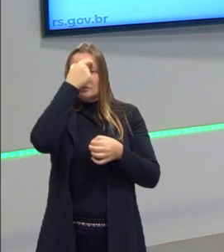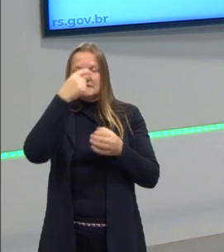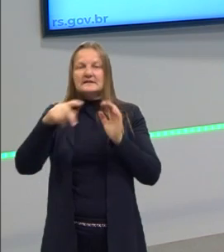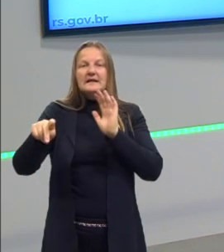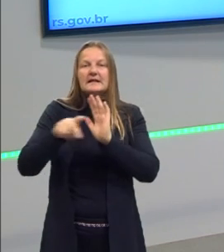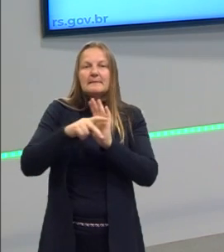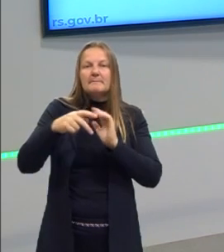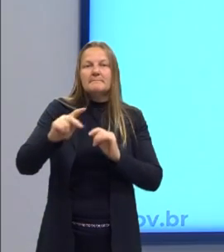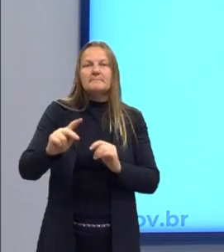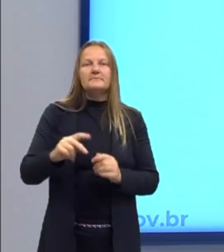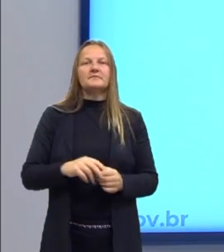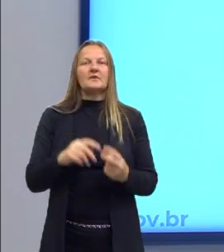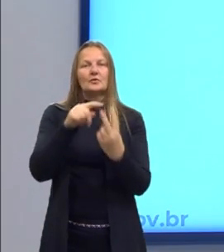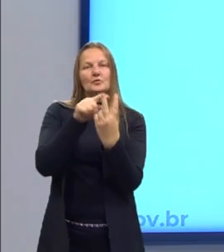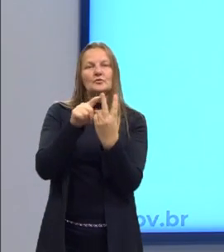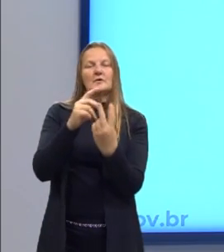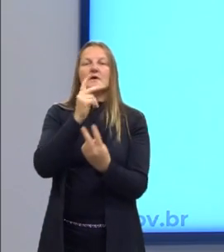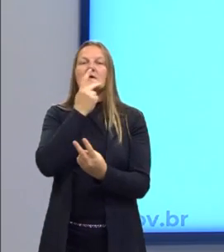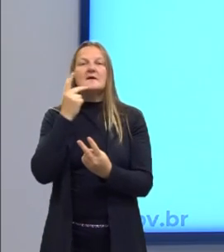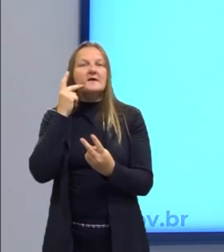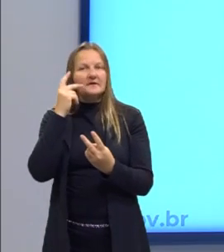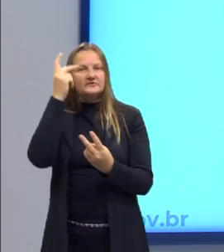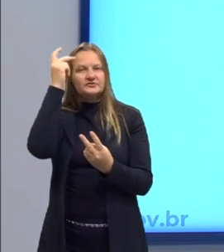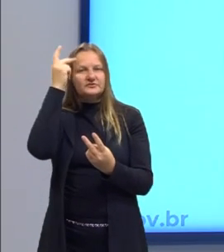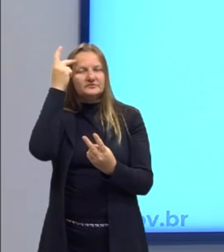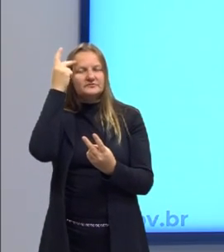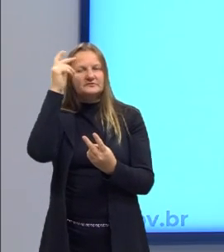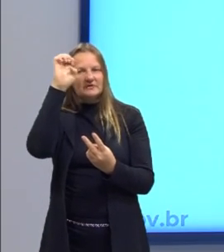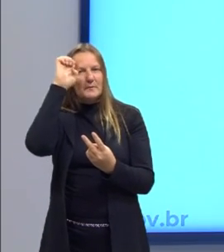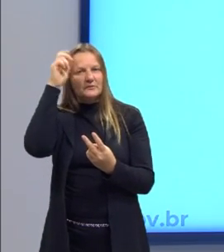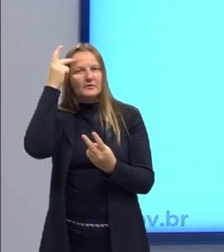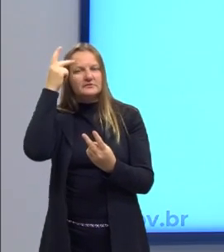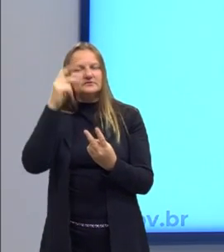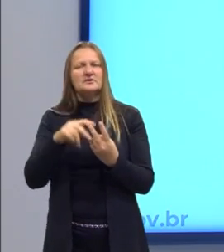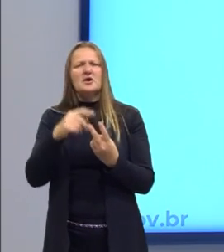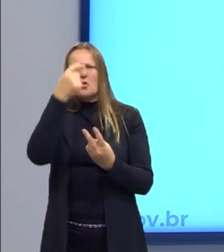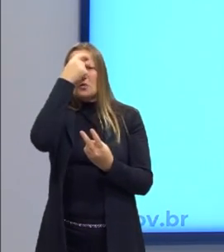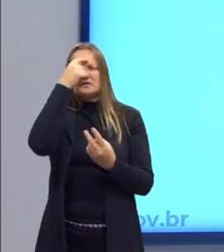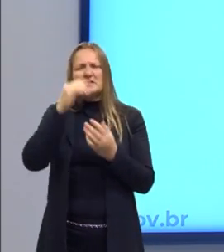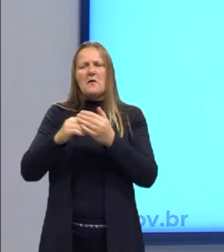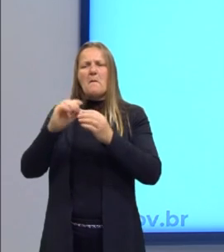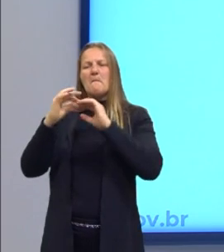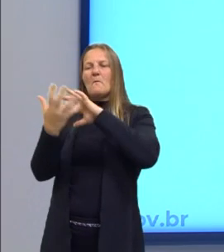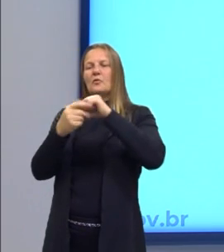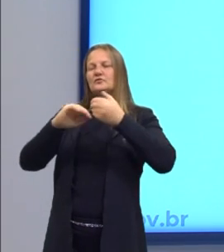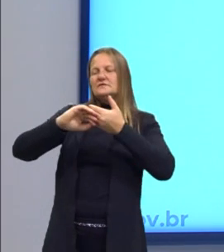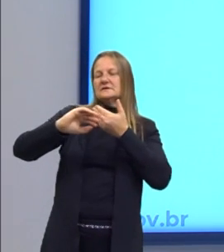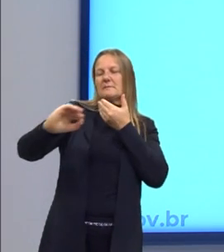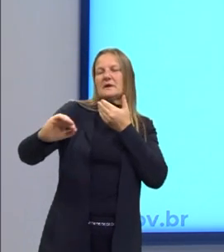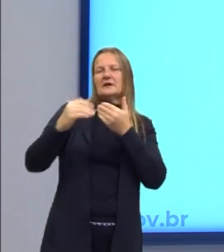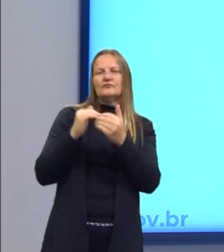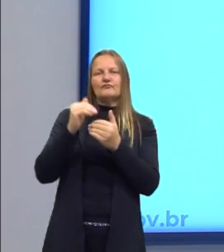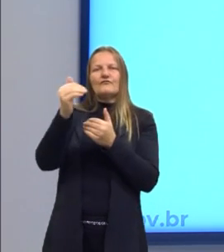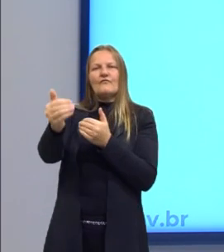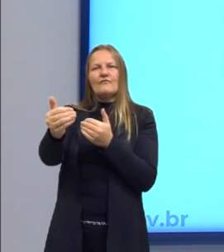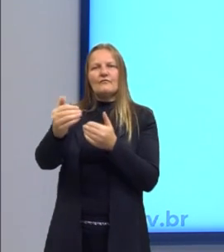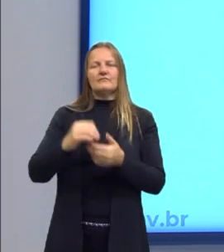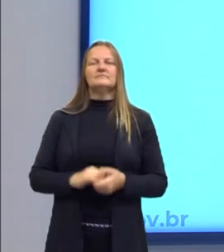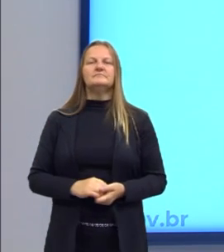para o Husserl. E já para o Kant, não. O Kant ficava, não, eu tenho a consciência e o mundo externo está lá, a gente faz essa ligação.